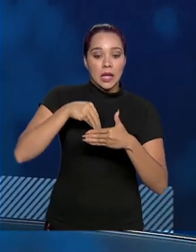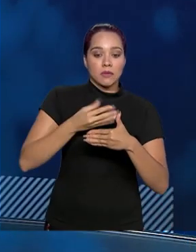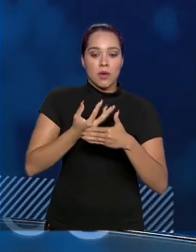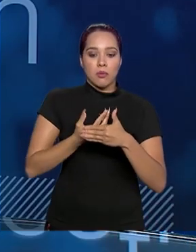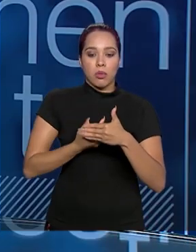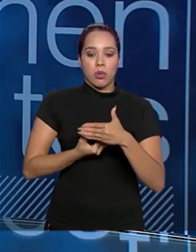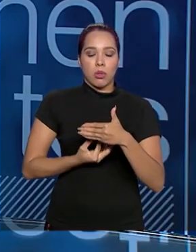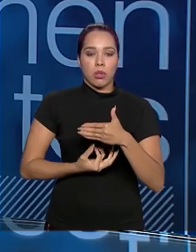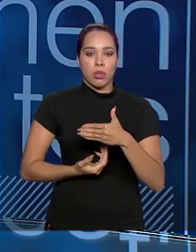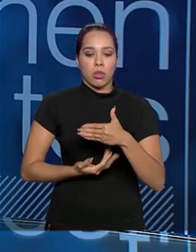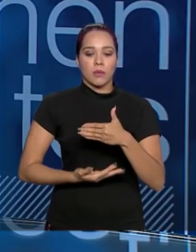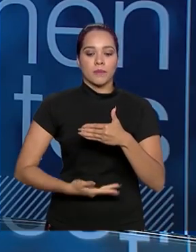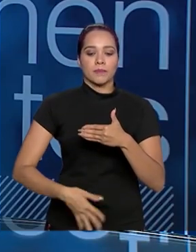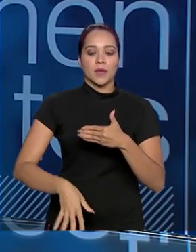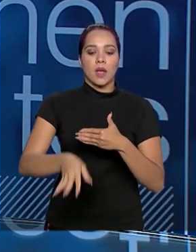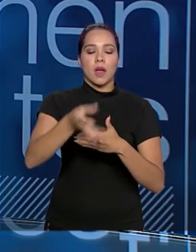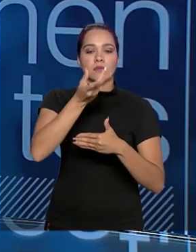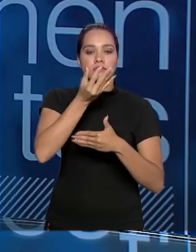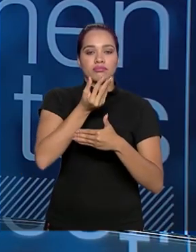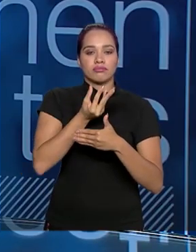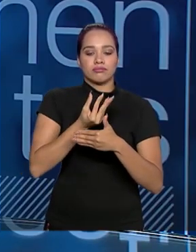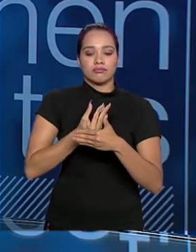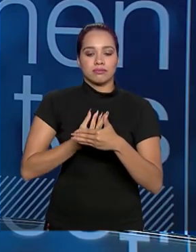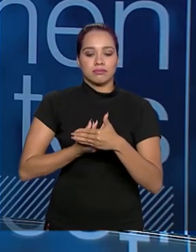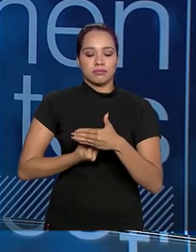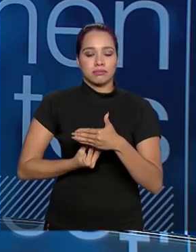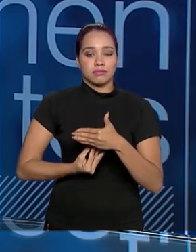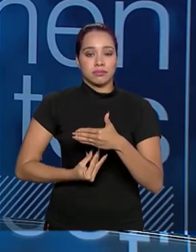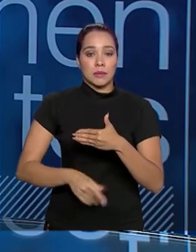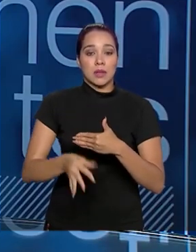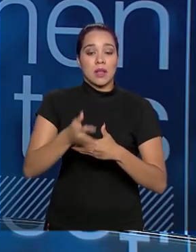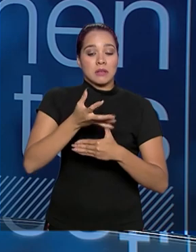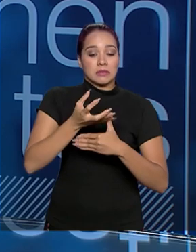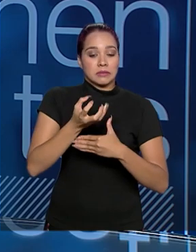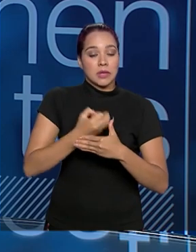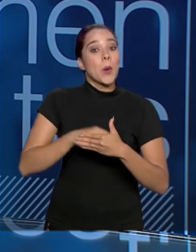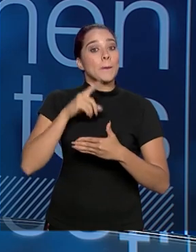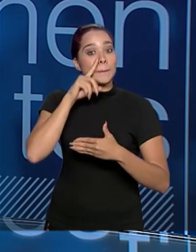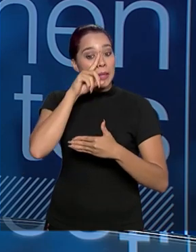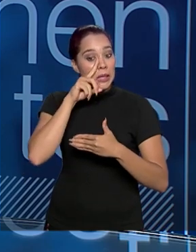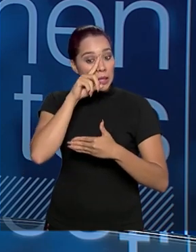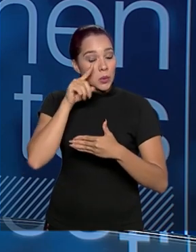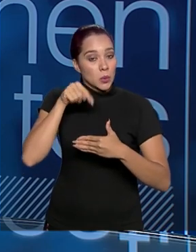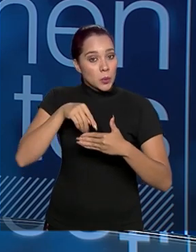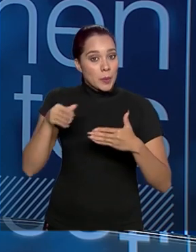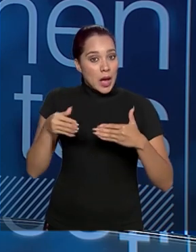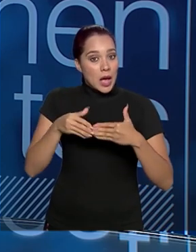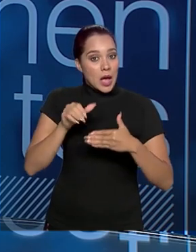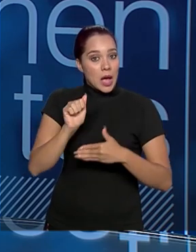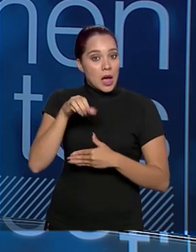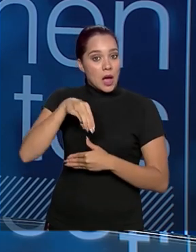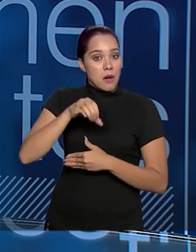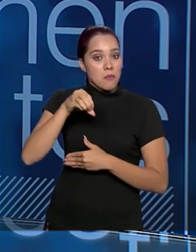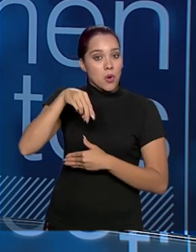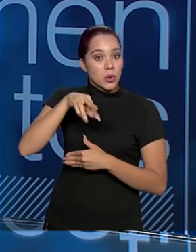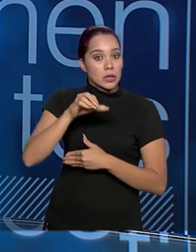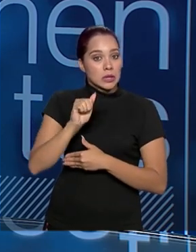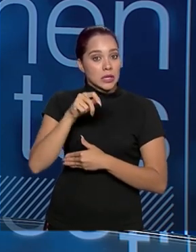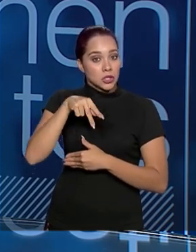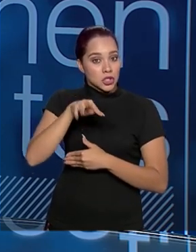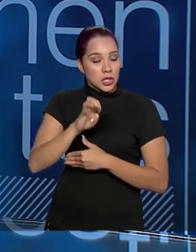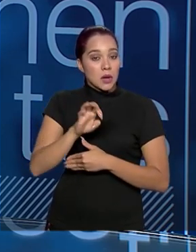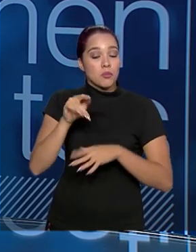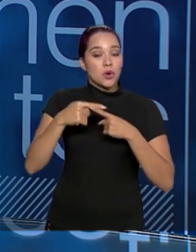lento. Mas eu tenho um movimento aqui dentro. E isso é o risco da barragem amontante, porque eu estou apoiado aqui e isso pode estar